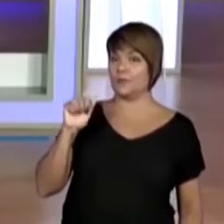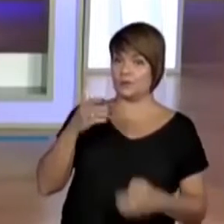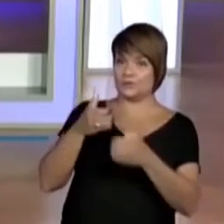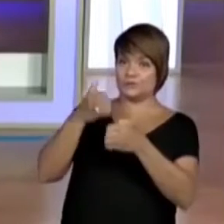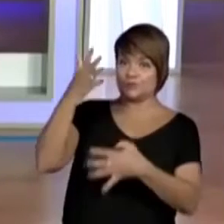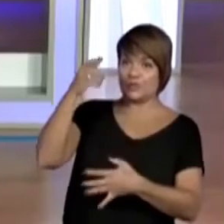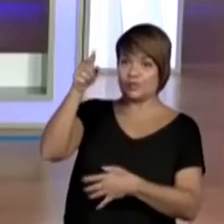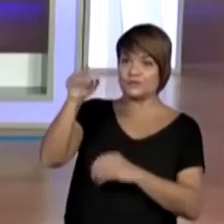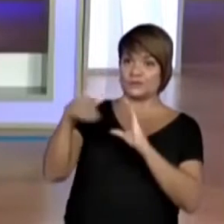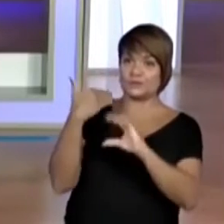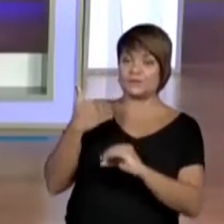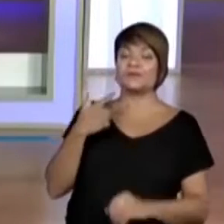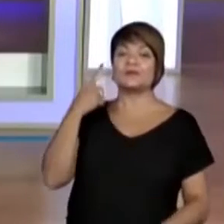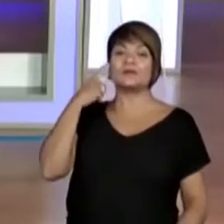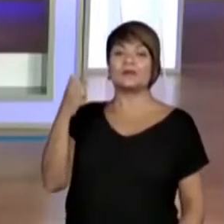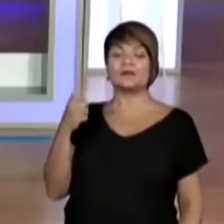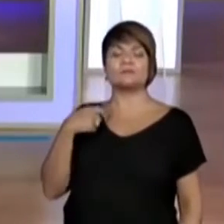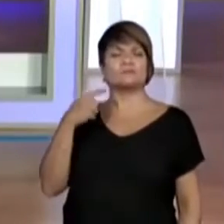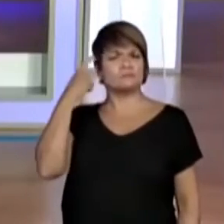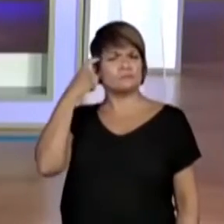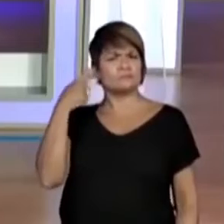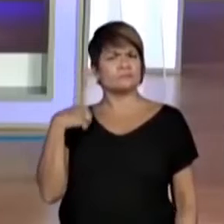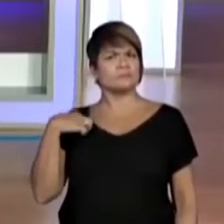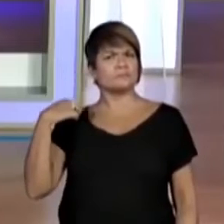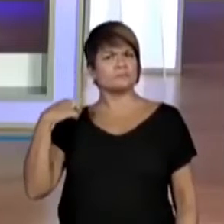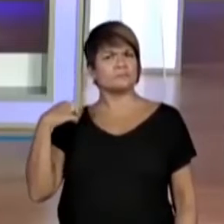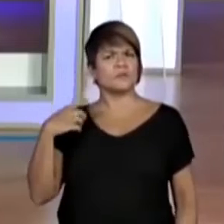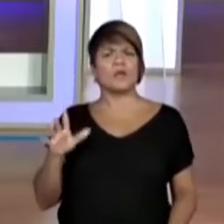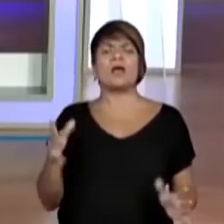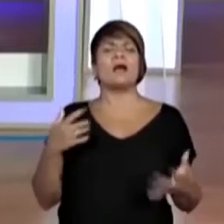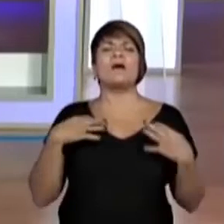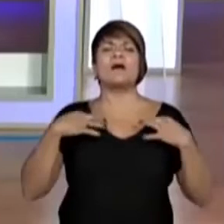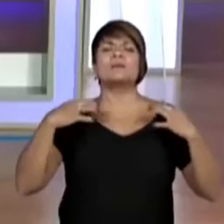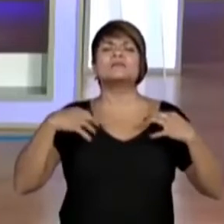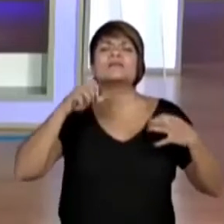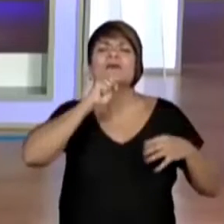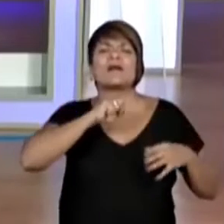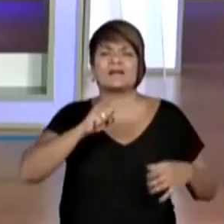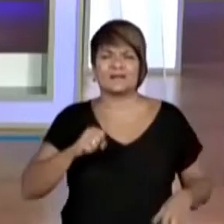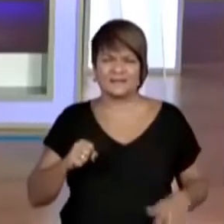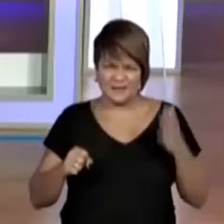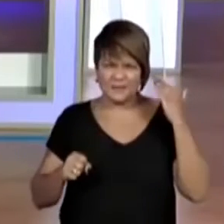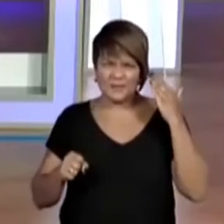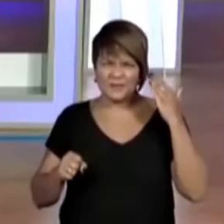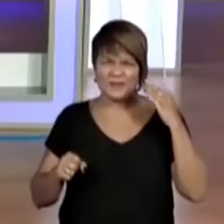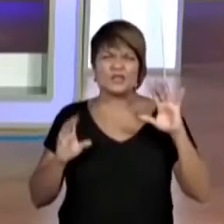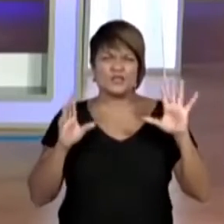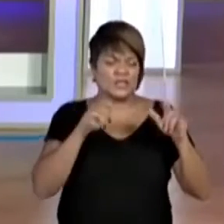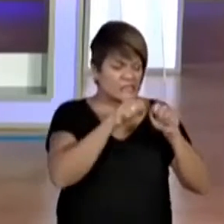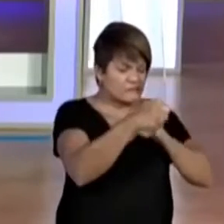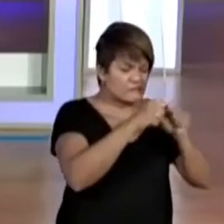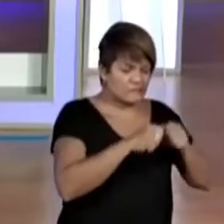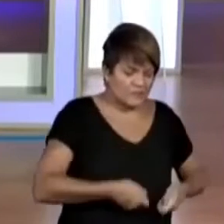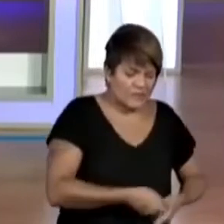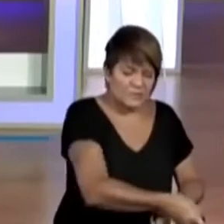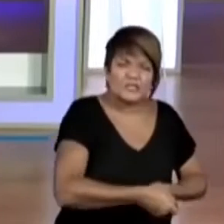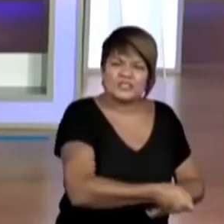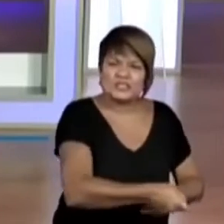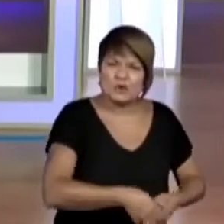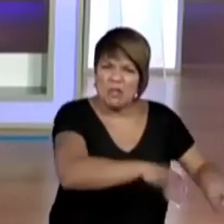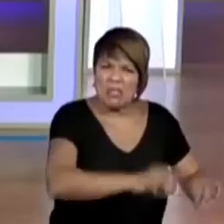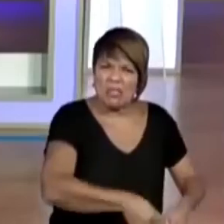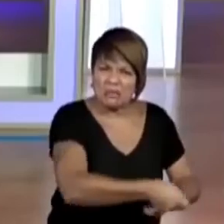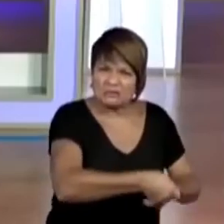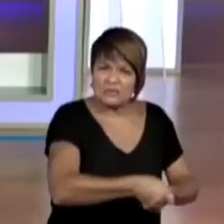boa. Que quem pensa que não tem tecido em casa, sempre tem aquela camiseta velha, que às vezes a mãe já está para rasgar para fazer pano de chão.